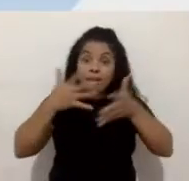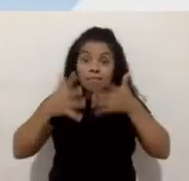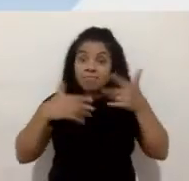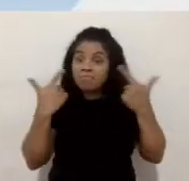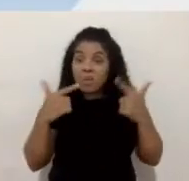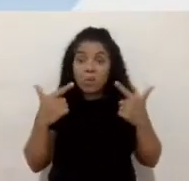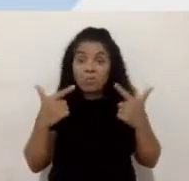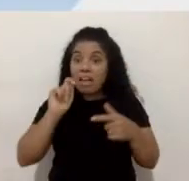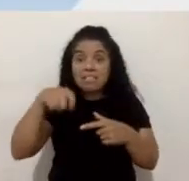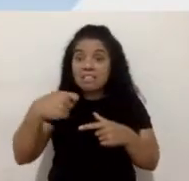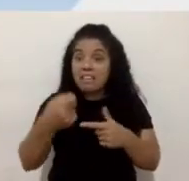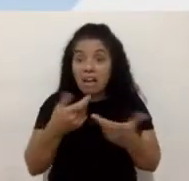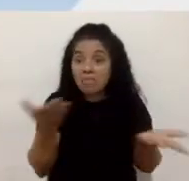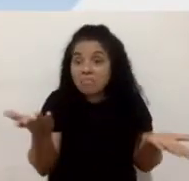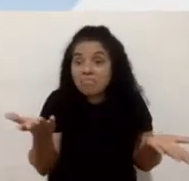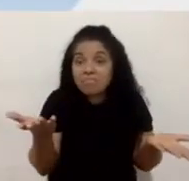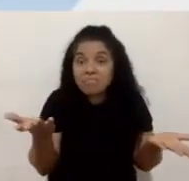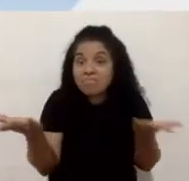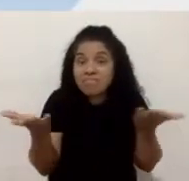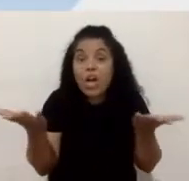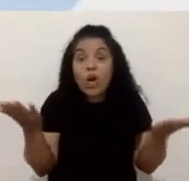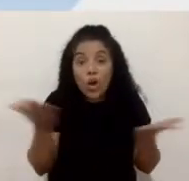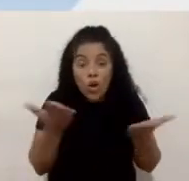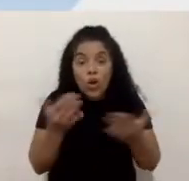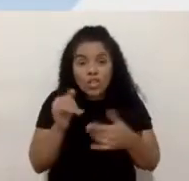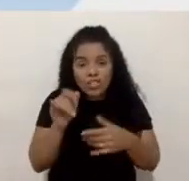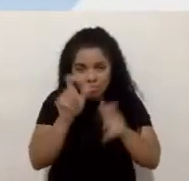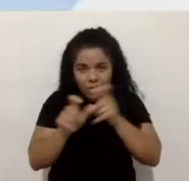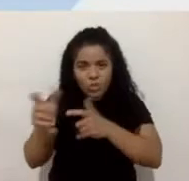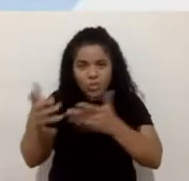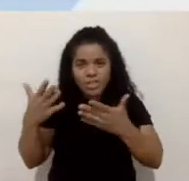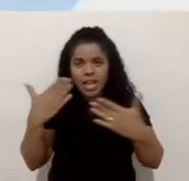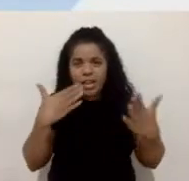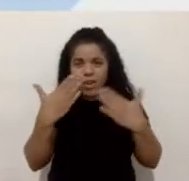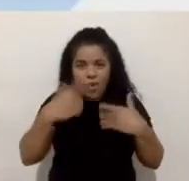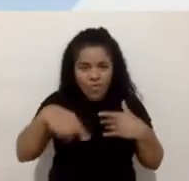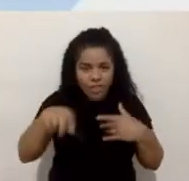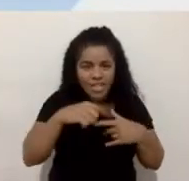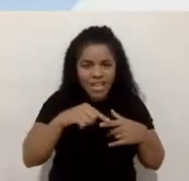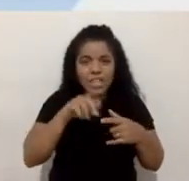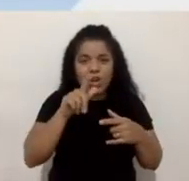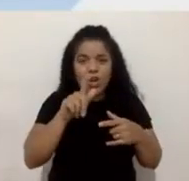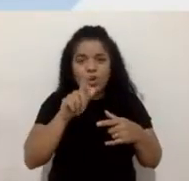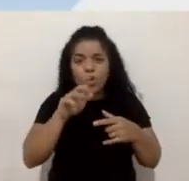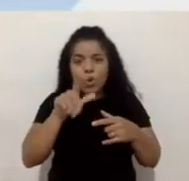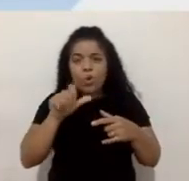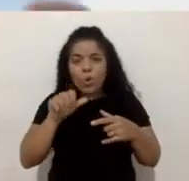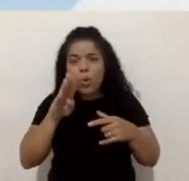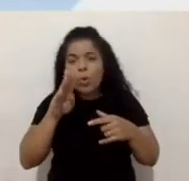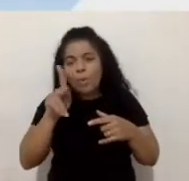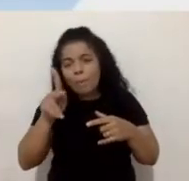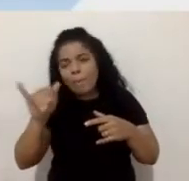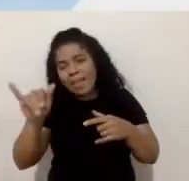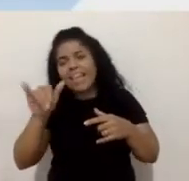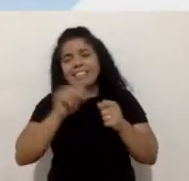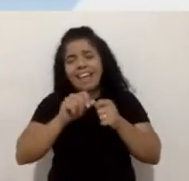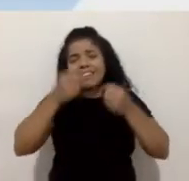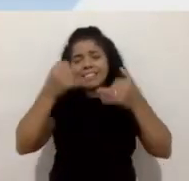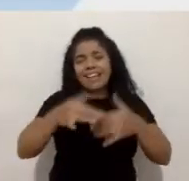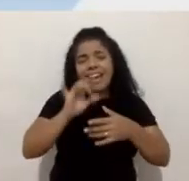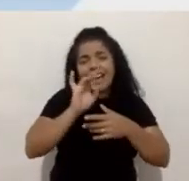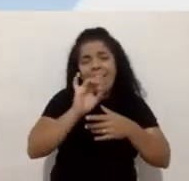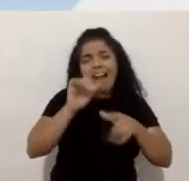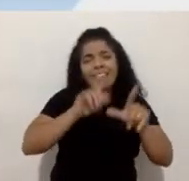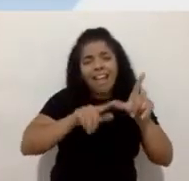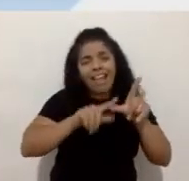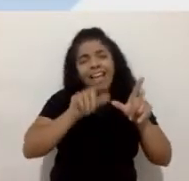pessoas se referirem ao produto. Hoje, se elas quiserem conversar entre elas sobre o Globoplay, elas têm que soletrar cada letra da palavra Globoplay para